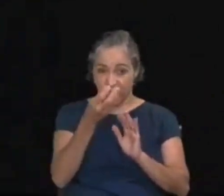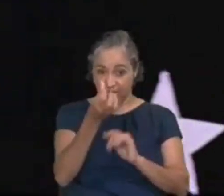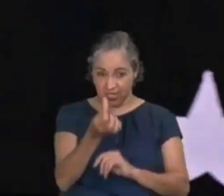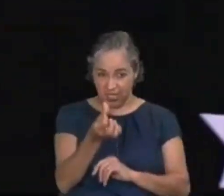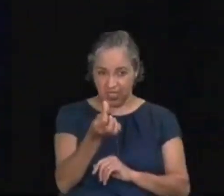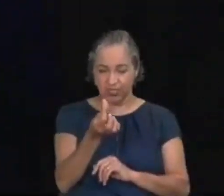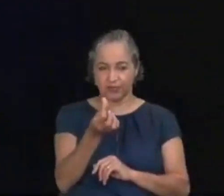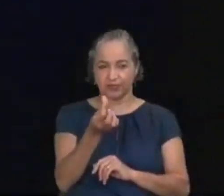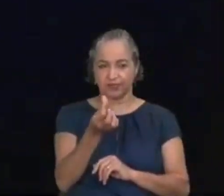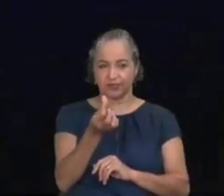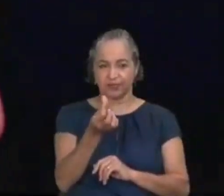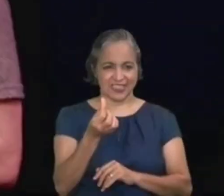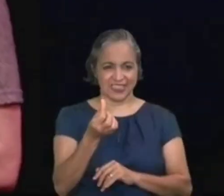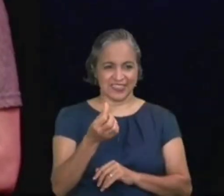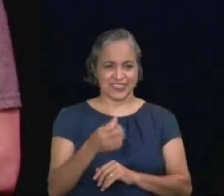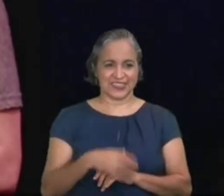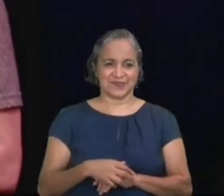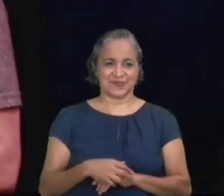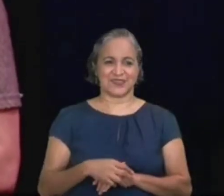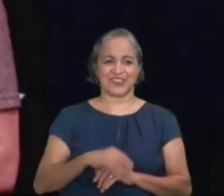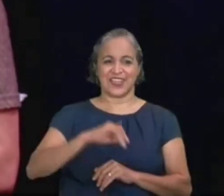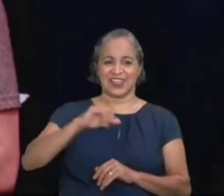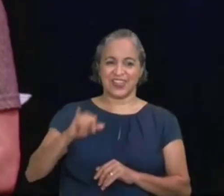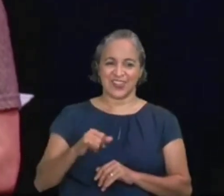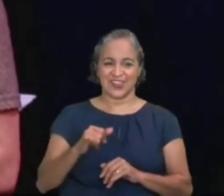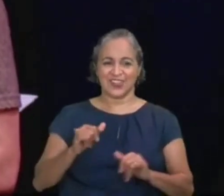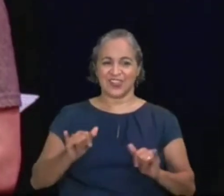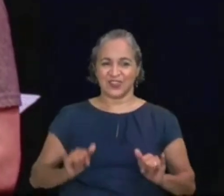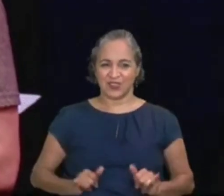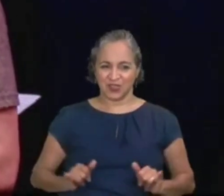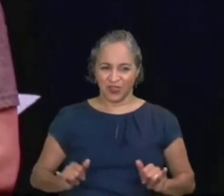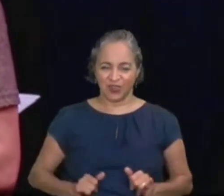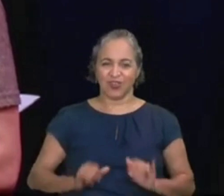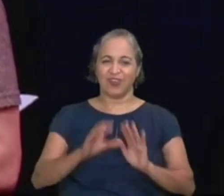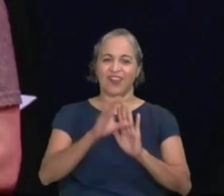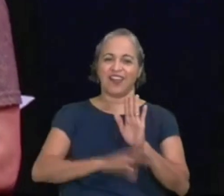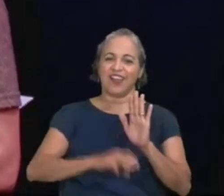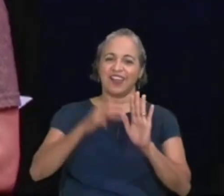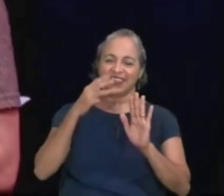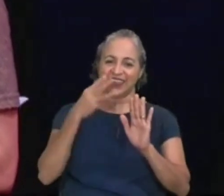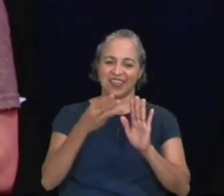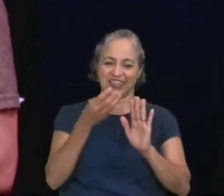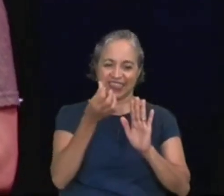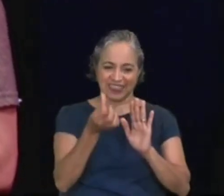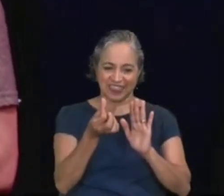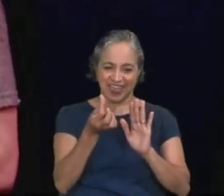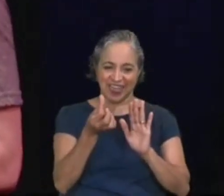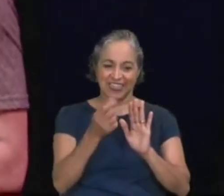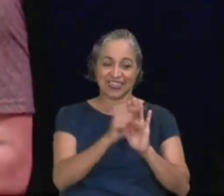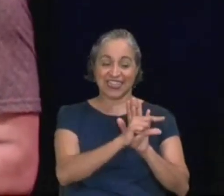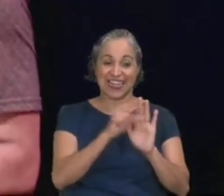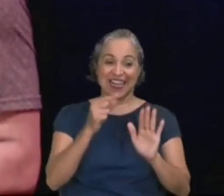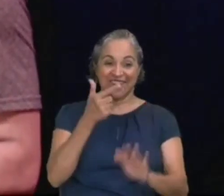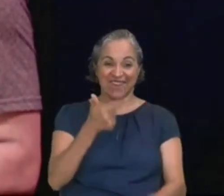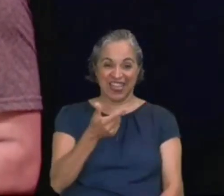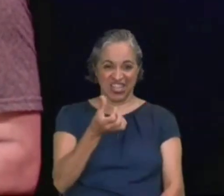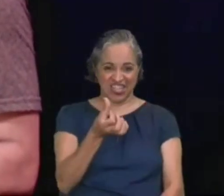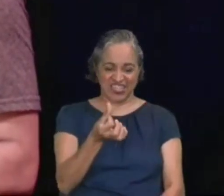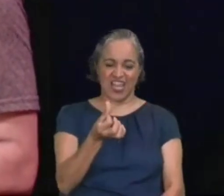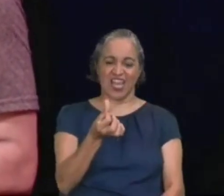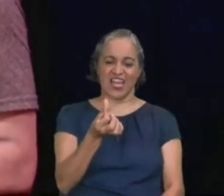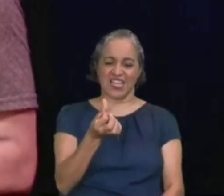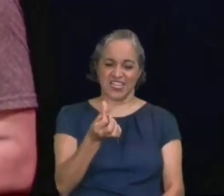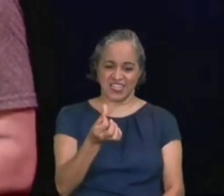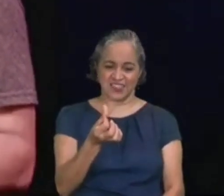26, diz assim, como Deus é grande, eu queria que você lê isso comigo, lê comigo. Como